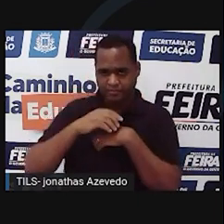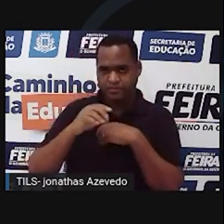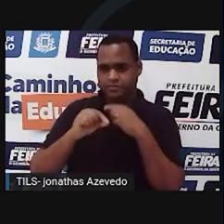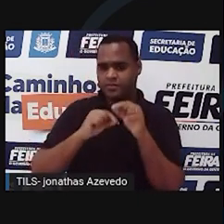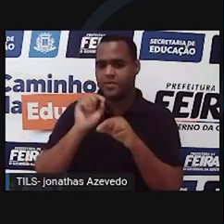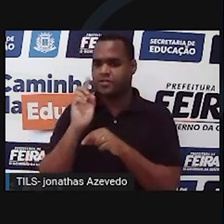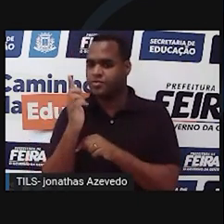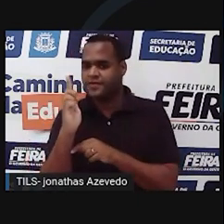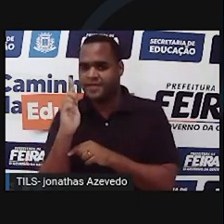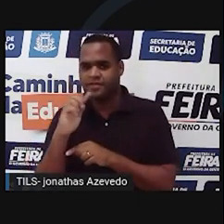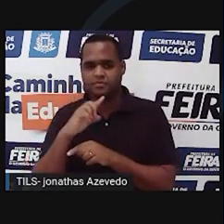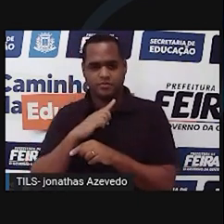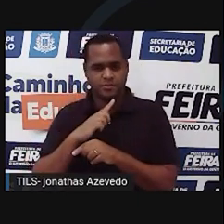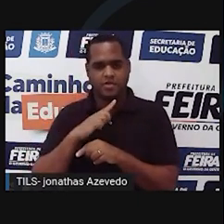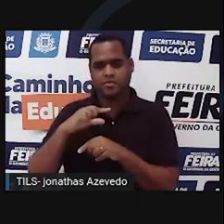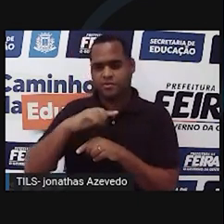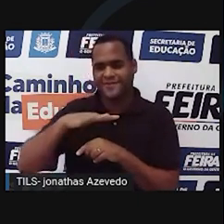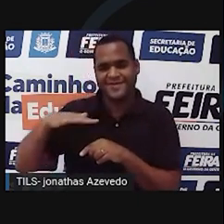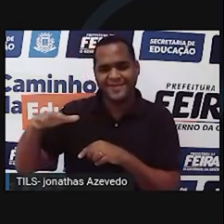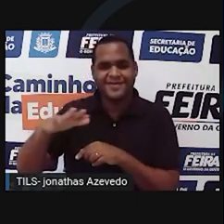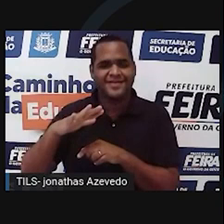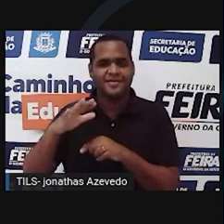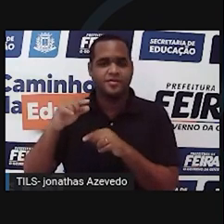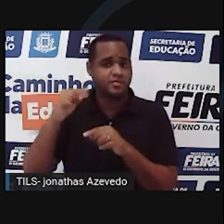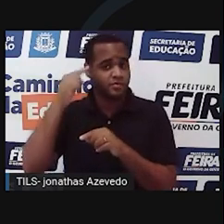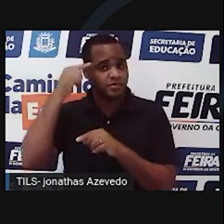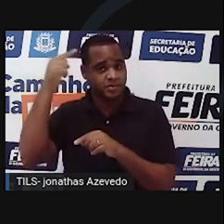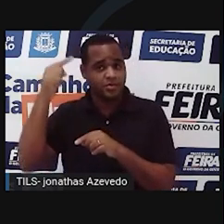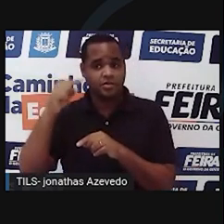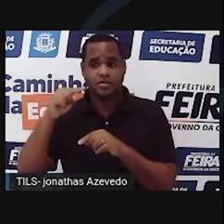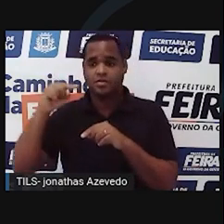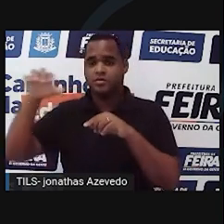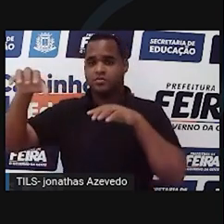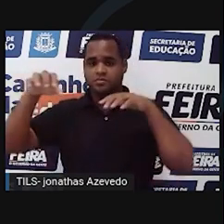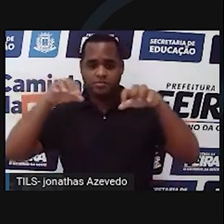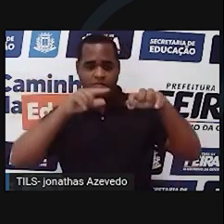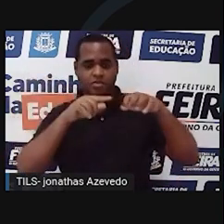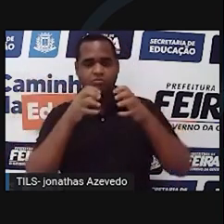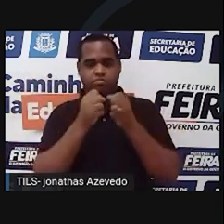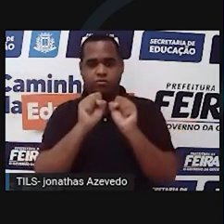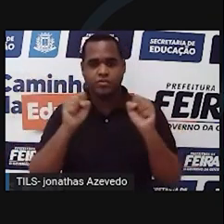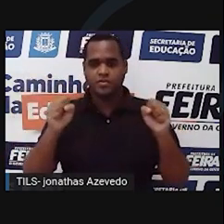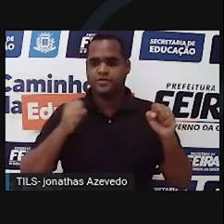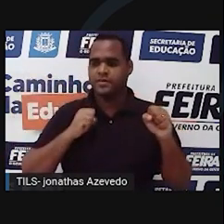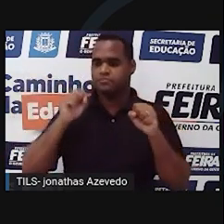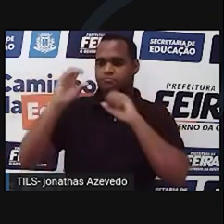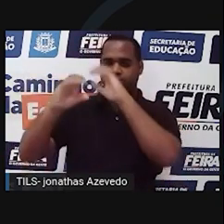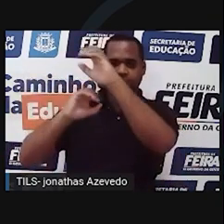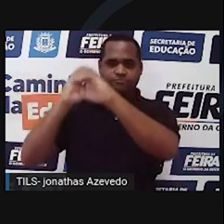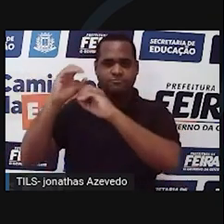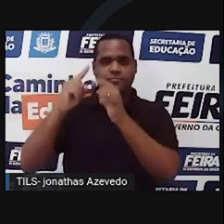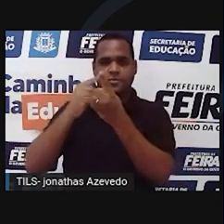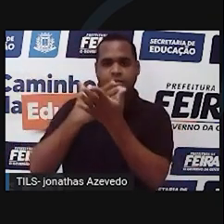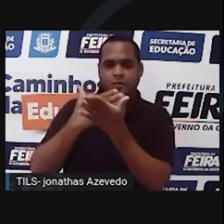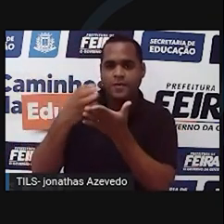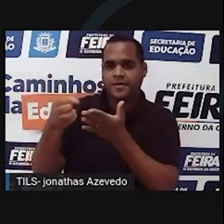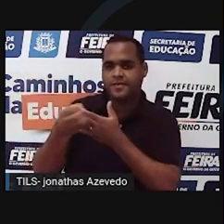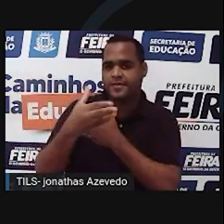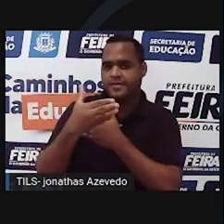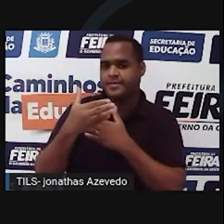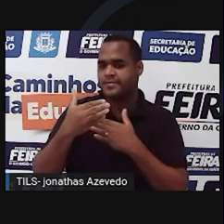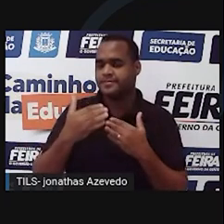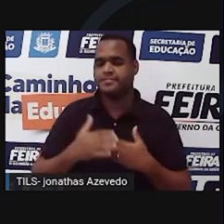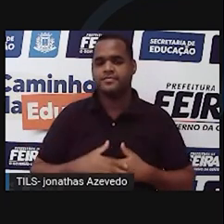geografia, cartografia dos astros, como sua posição, tamanho, constituição, origem e até evolução